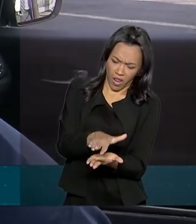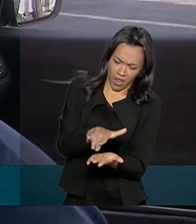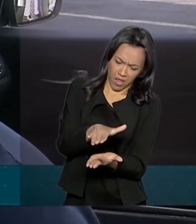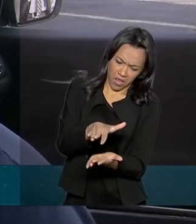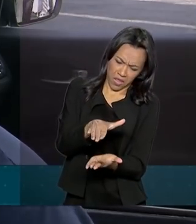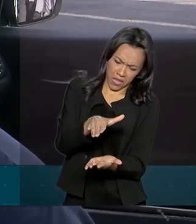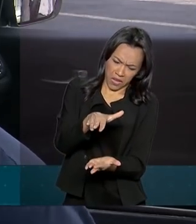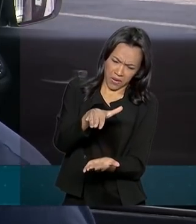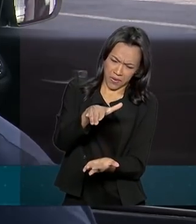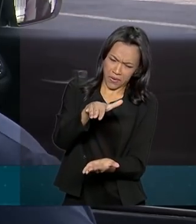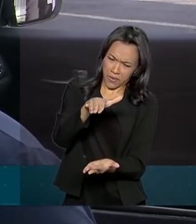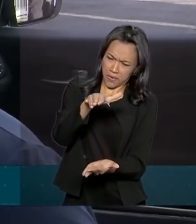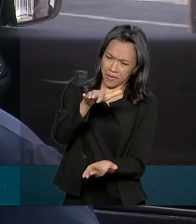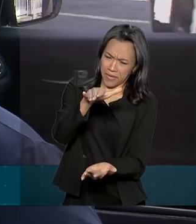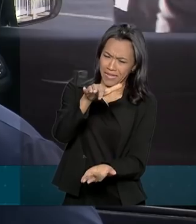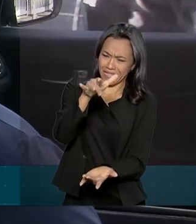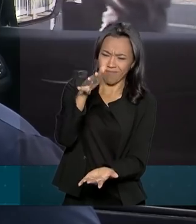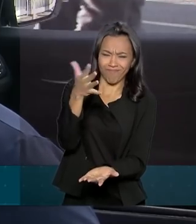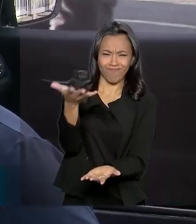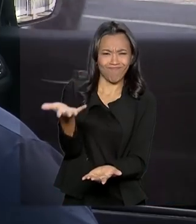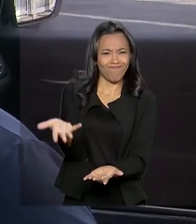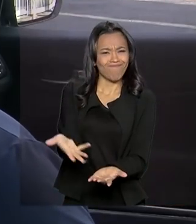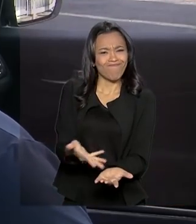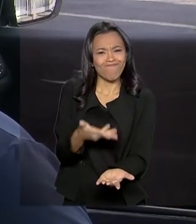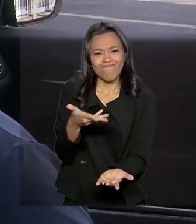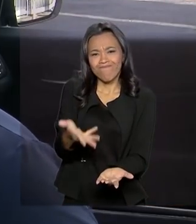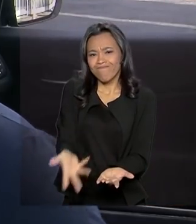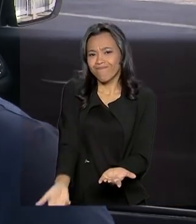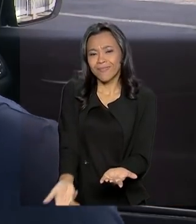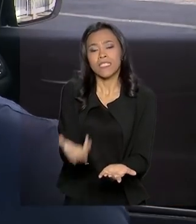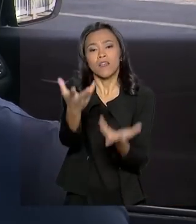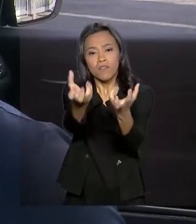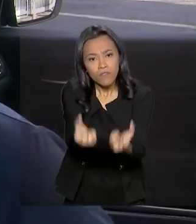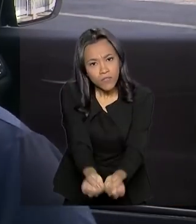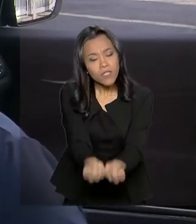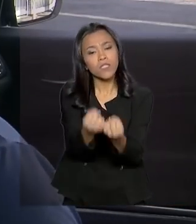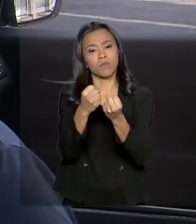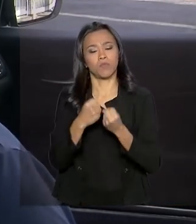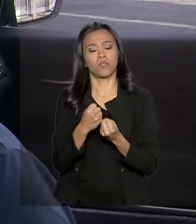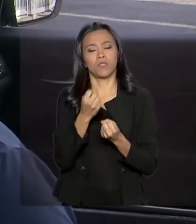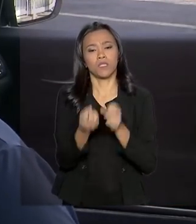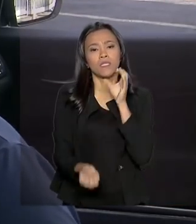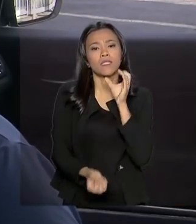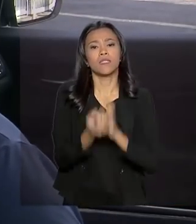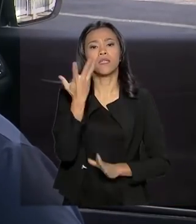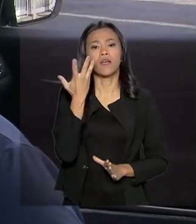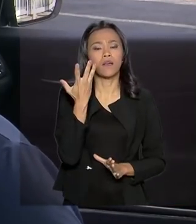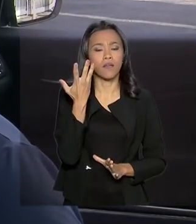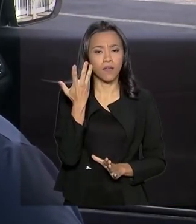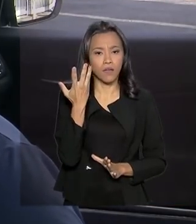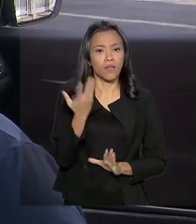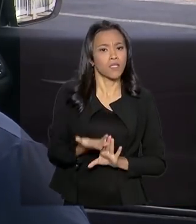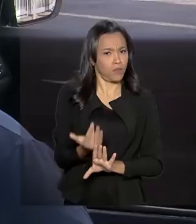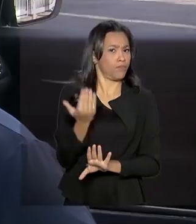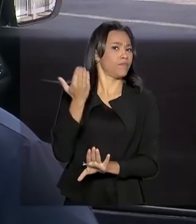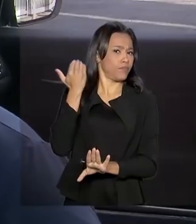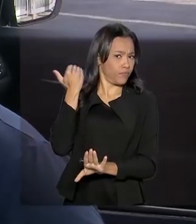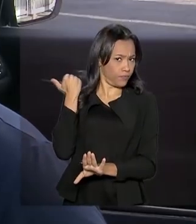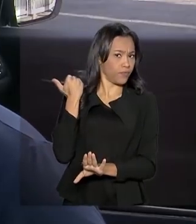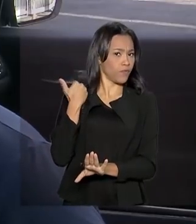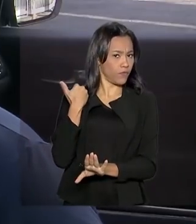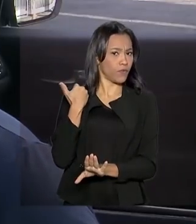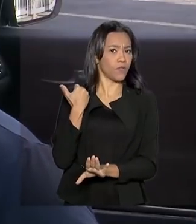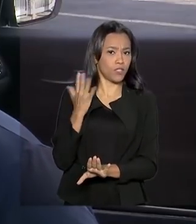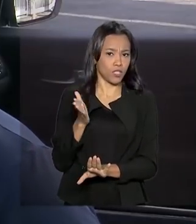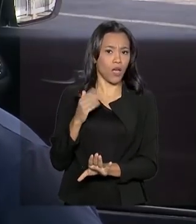fotocópia, autorização. Então, nós vamos criar um trabalho que foi gestado lá no